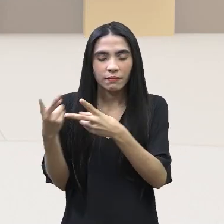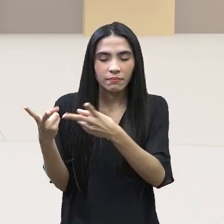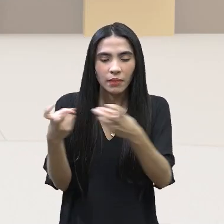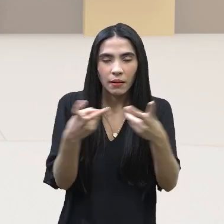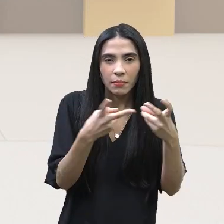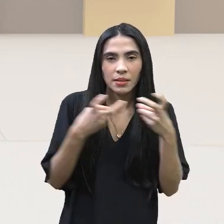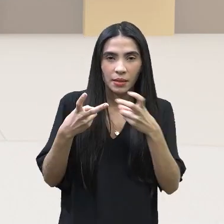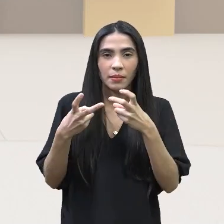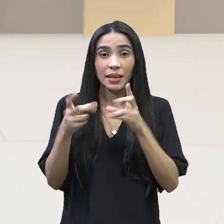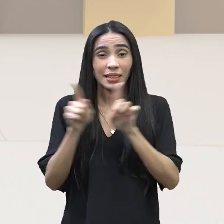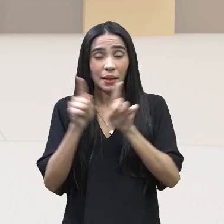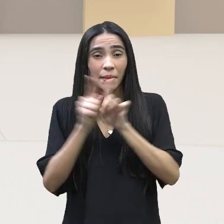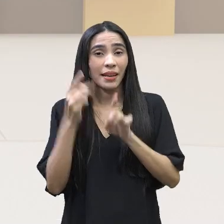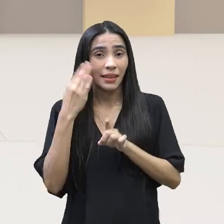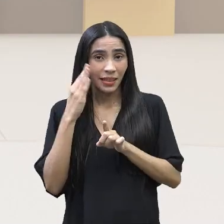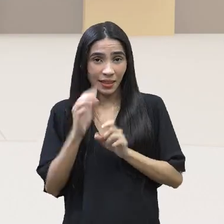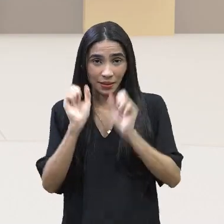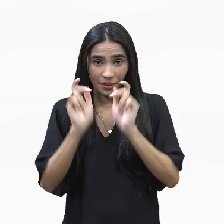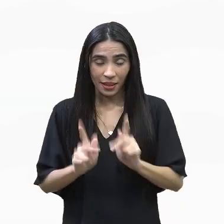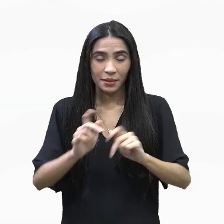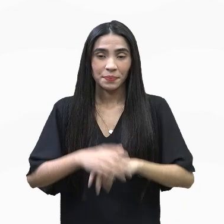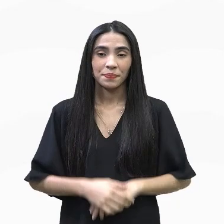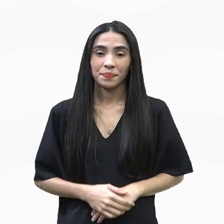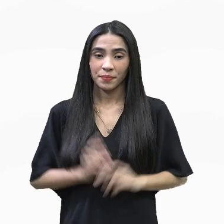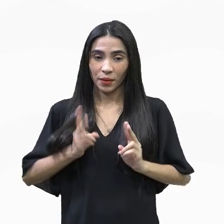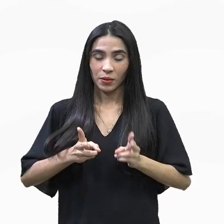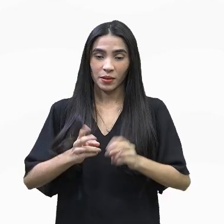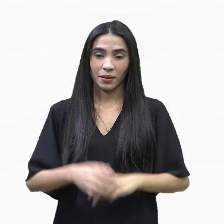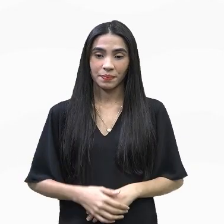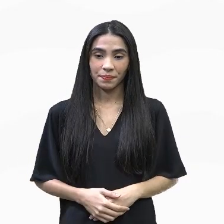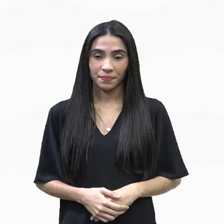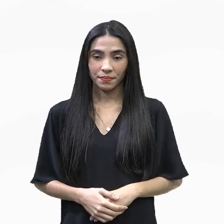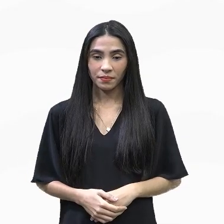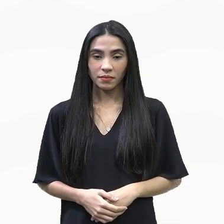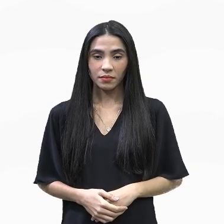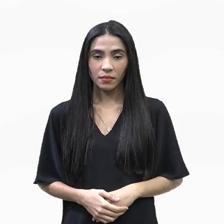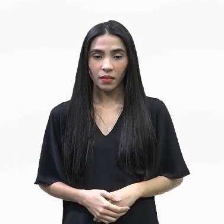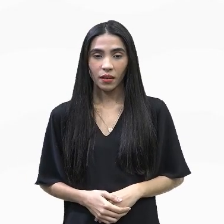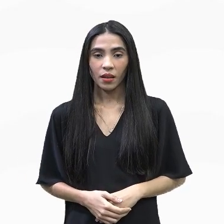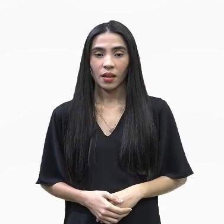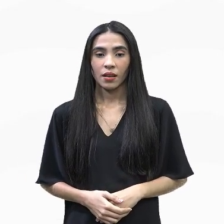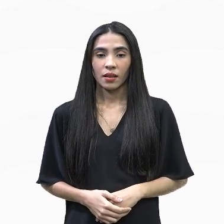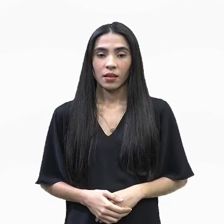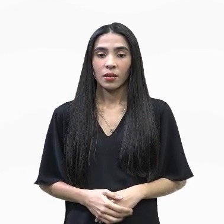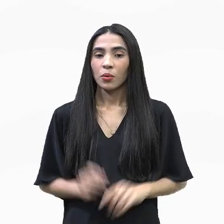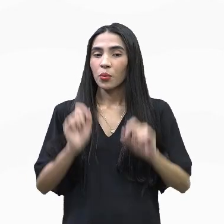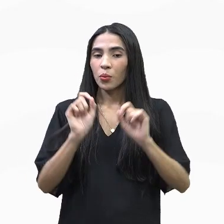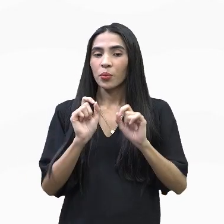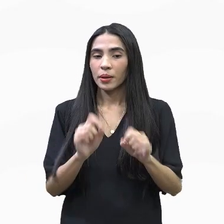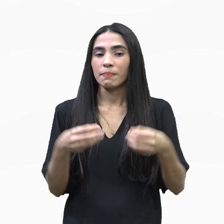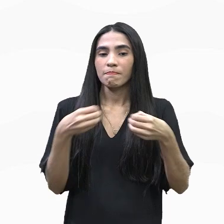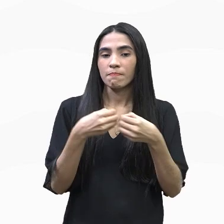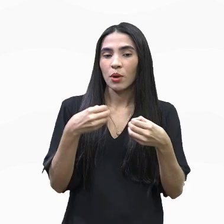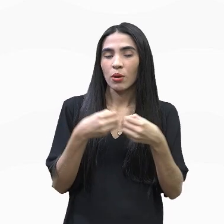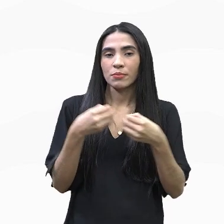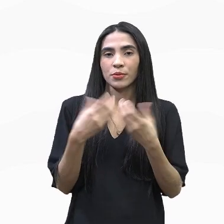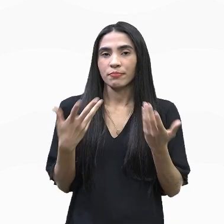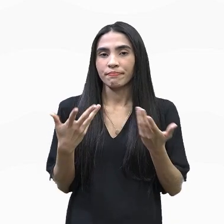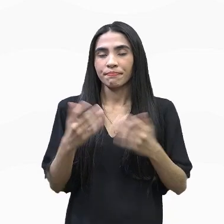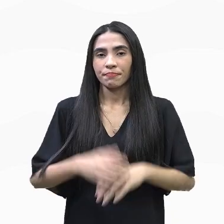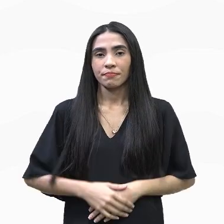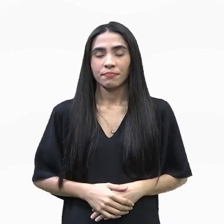entender isso daí. Perfeito? Vamos continuar aqui. Olha só. O que está próximo de nós, em geral,